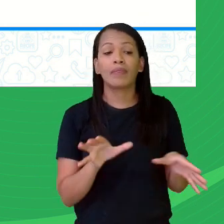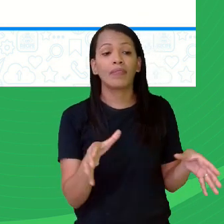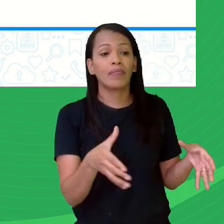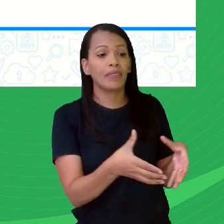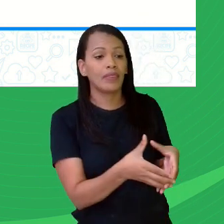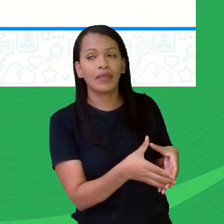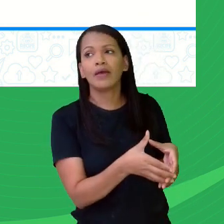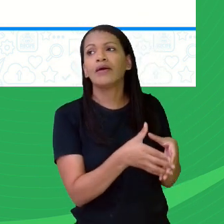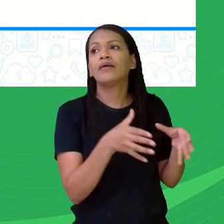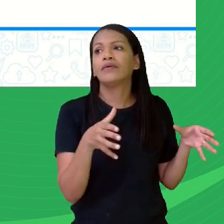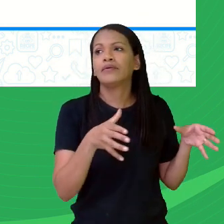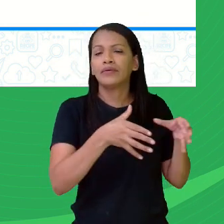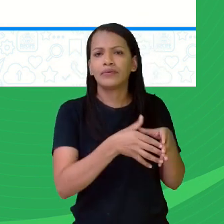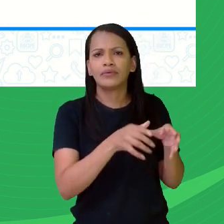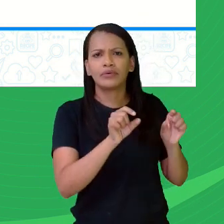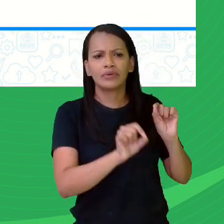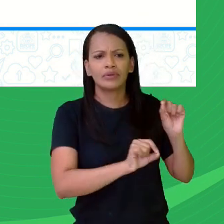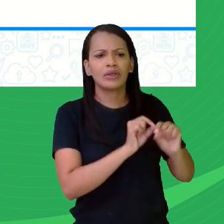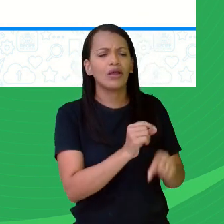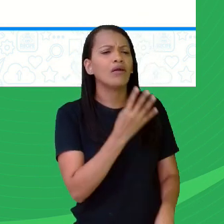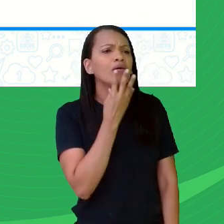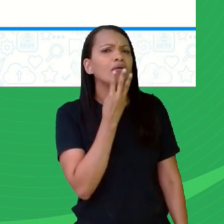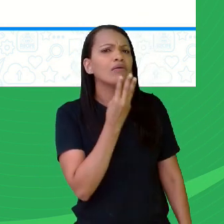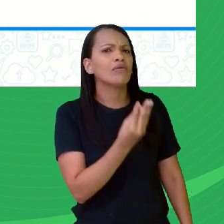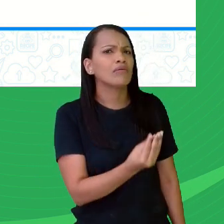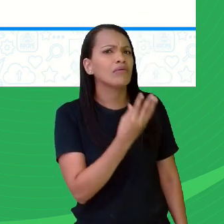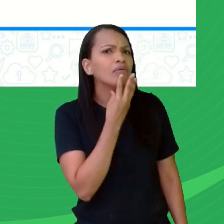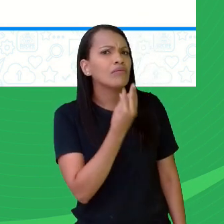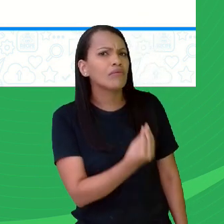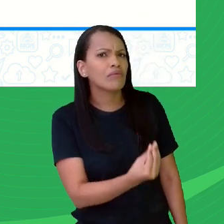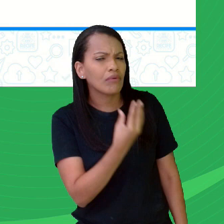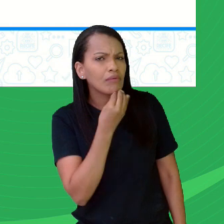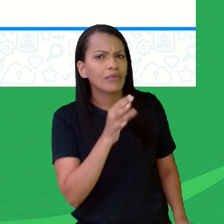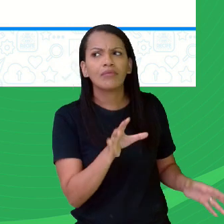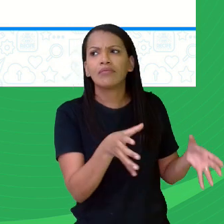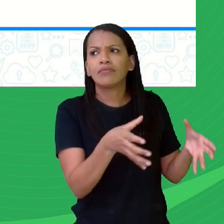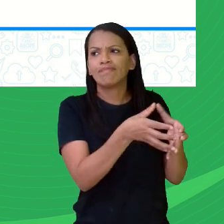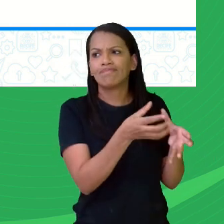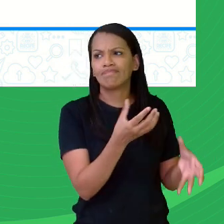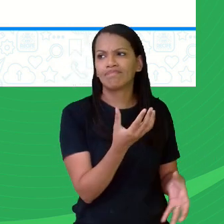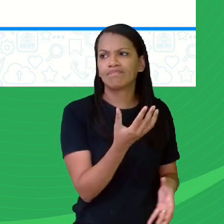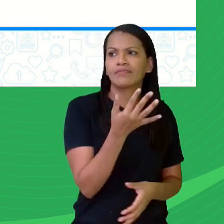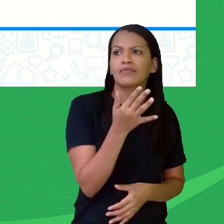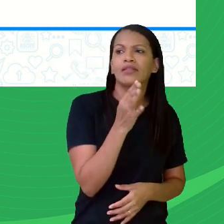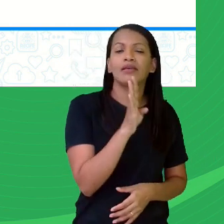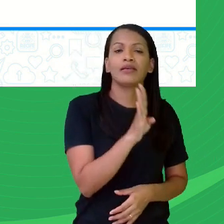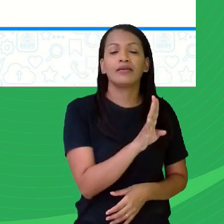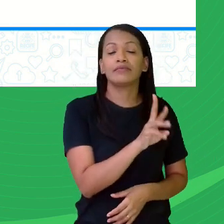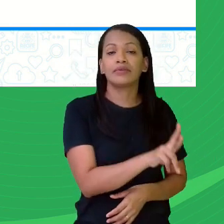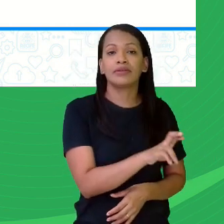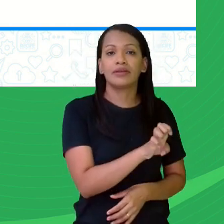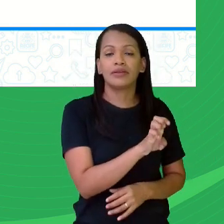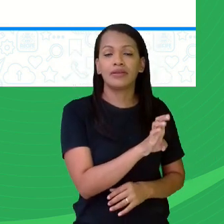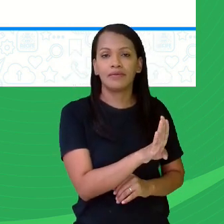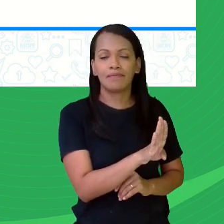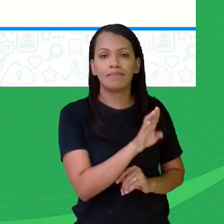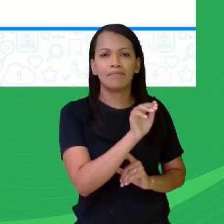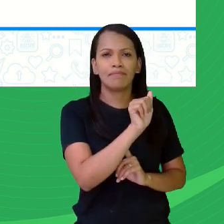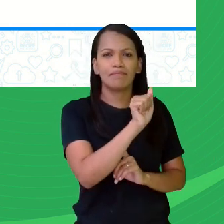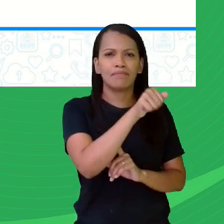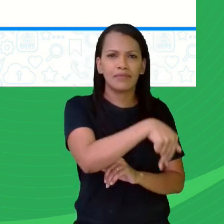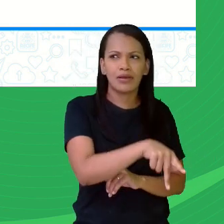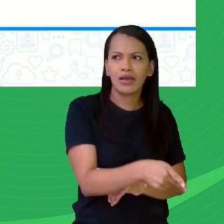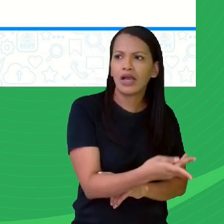fato, é rebanho, é mais comum de se ouvir, de se usar. Coletivo de bois, boiada, manada.